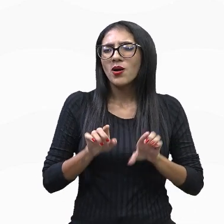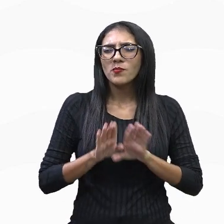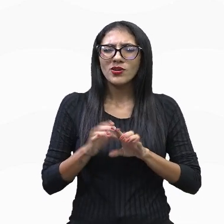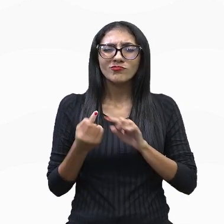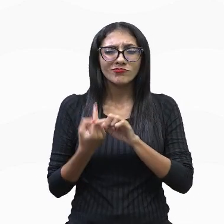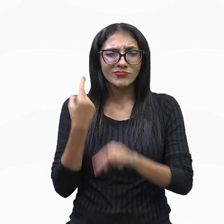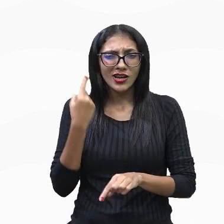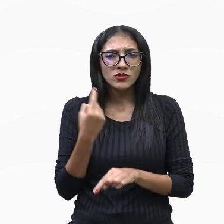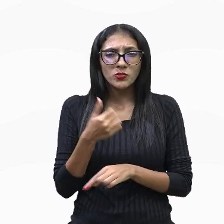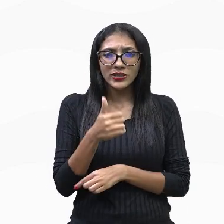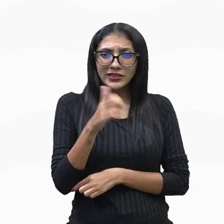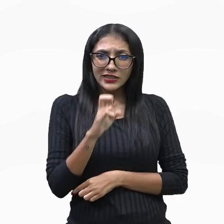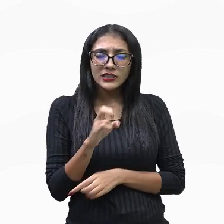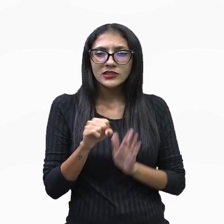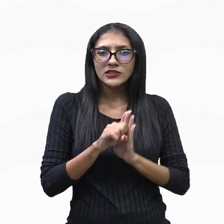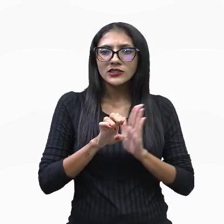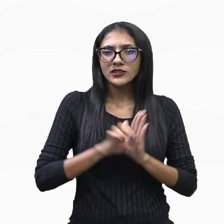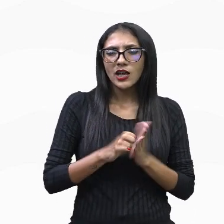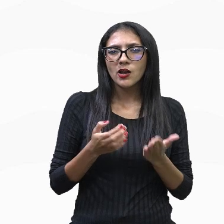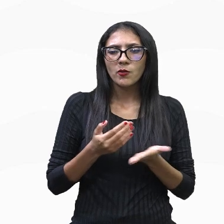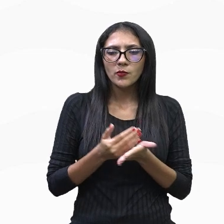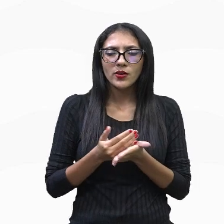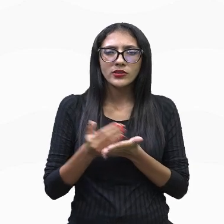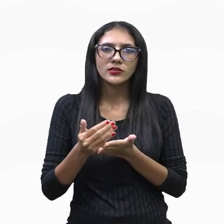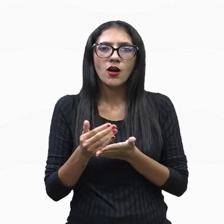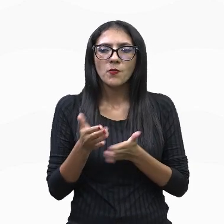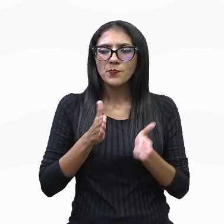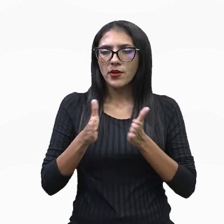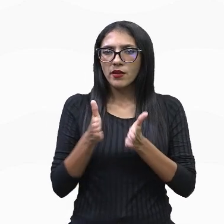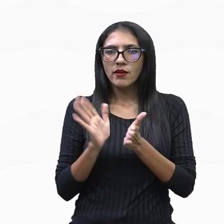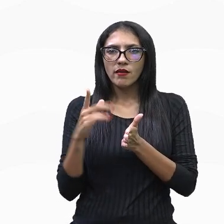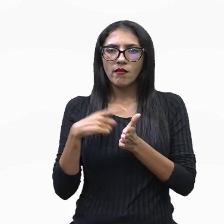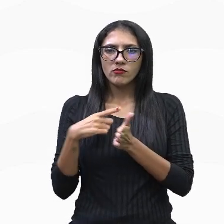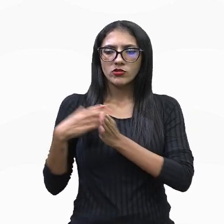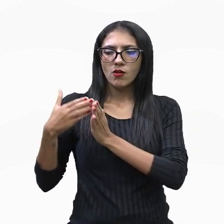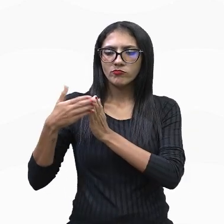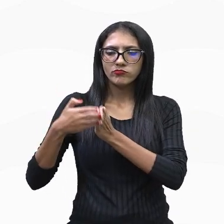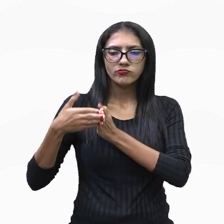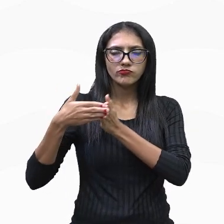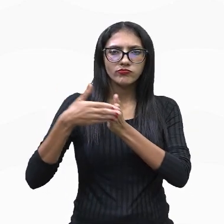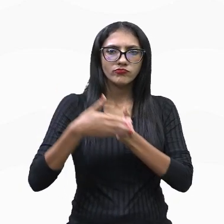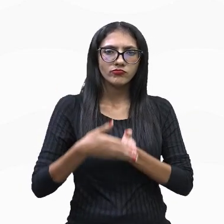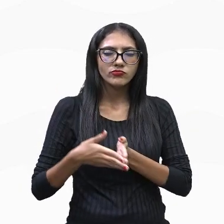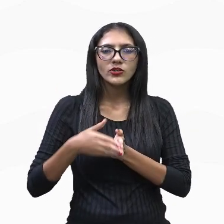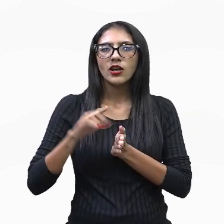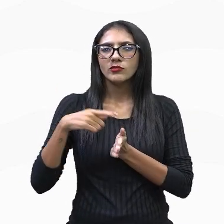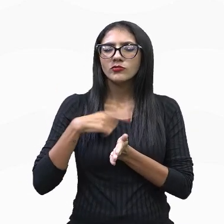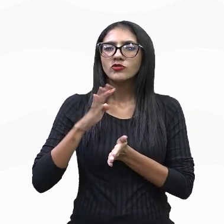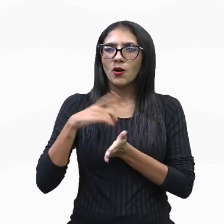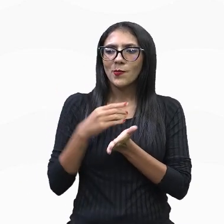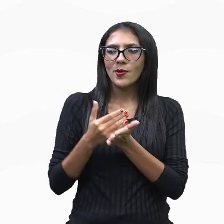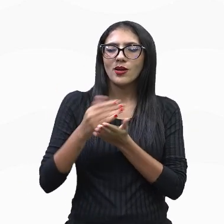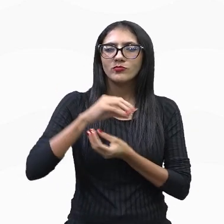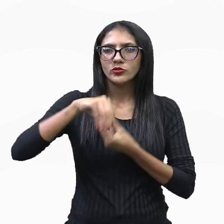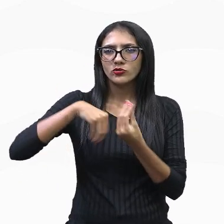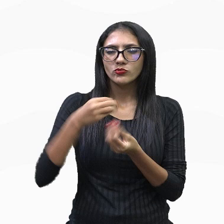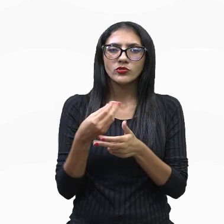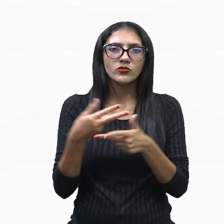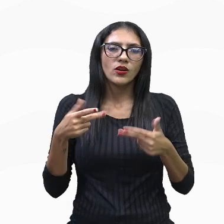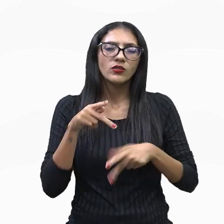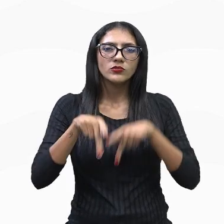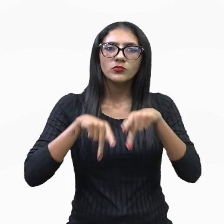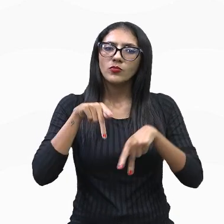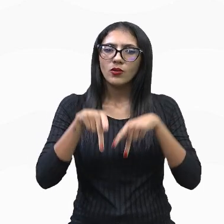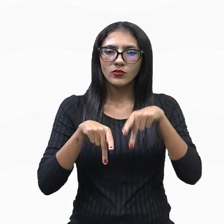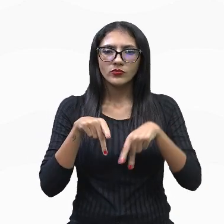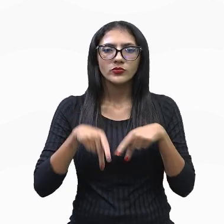já se começa, lá no período das grandes navegações, que se começa aí uma mistura. Vamos